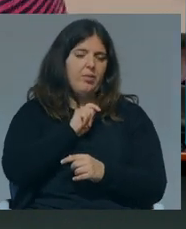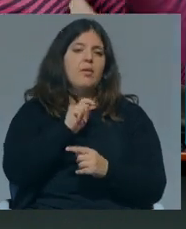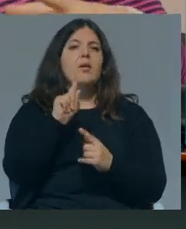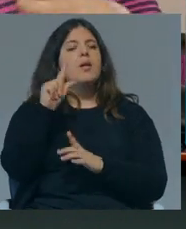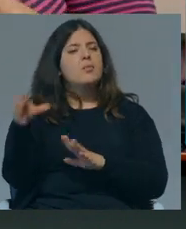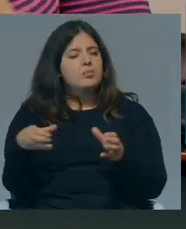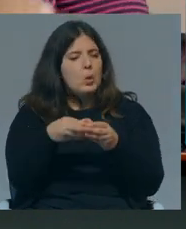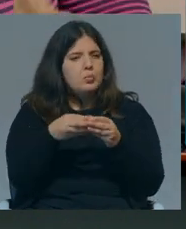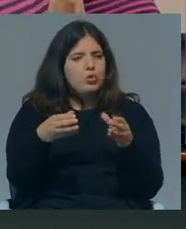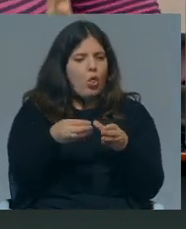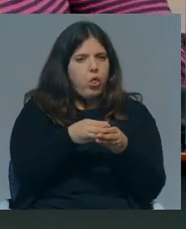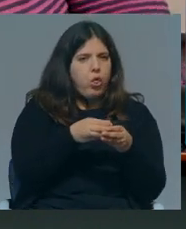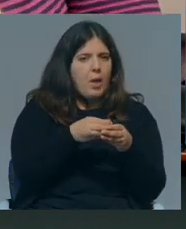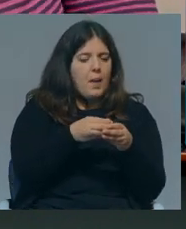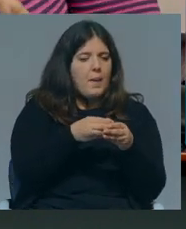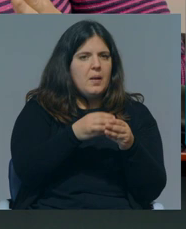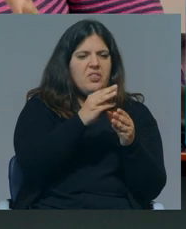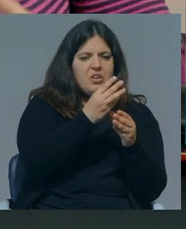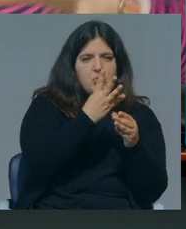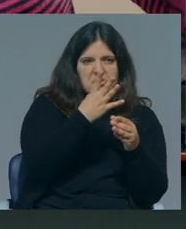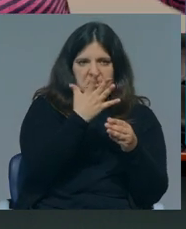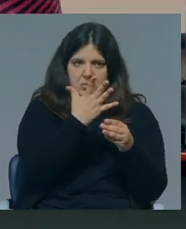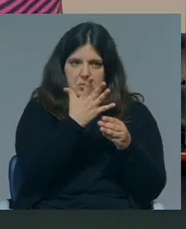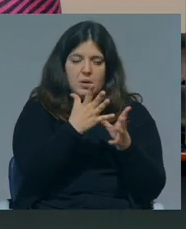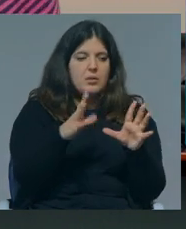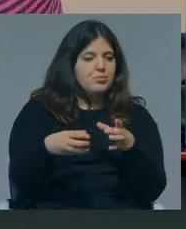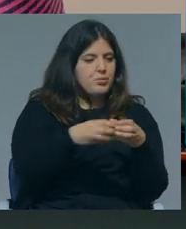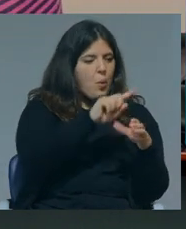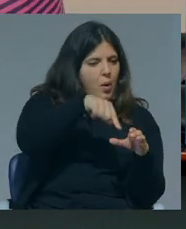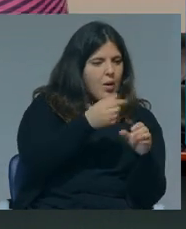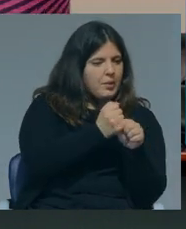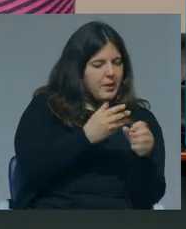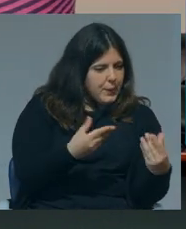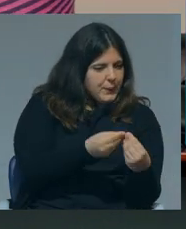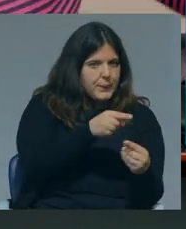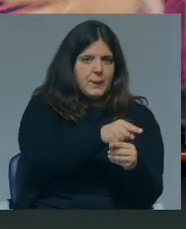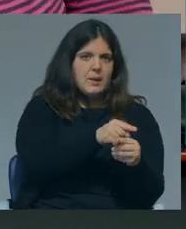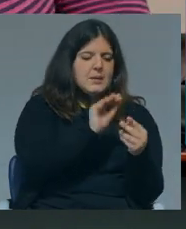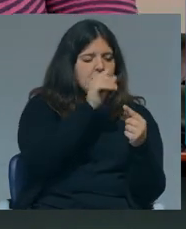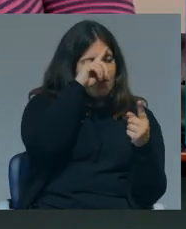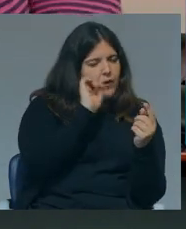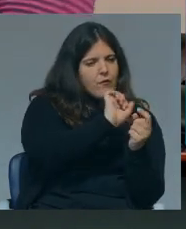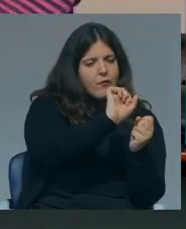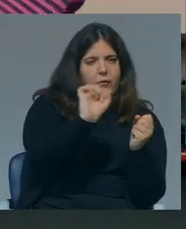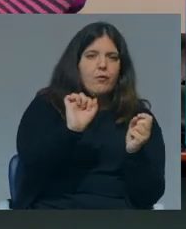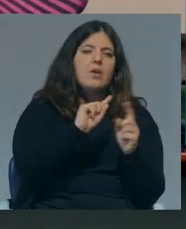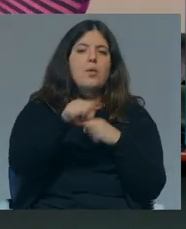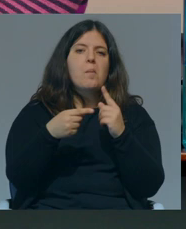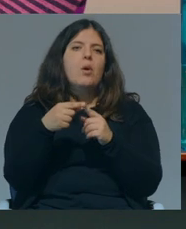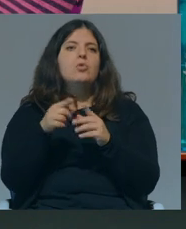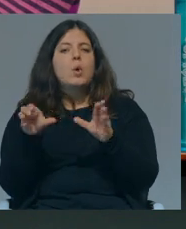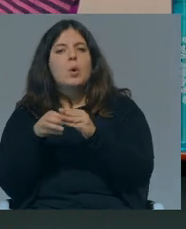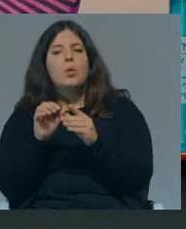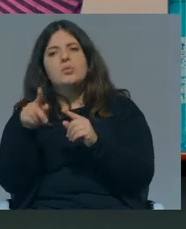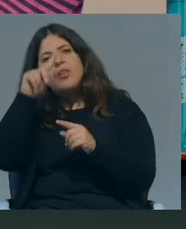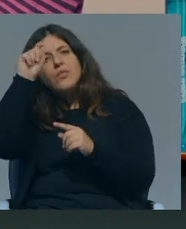em pequenos grupos, mas em muito mais pequenos, 3, 4, 5, e passas uma hora a trabalhar especificamente as suas dificuldades e fazes o mesmo ao